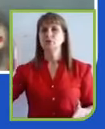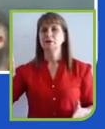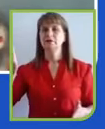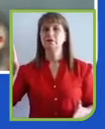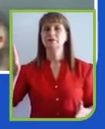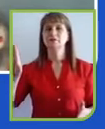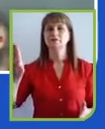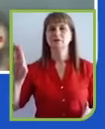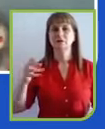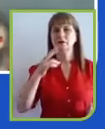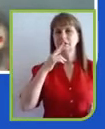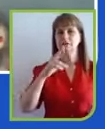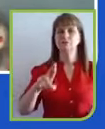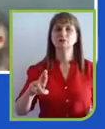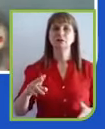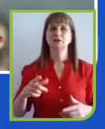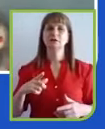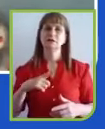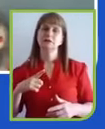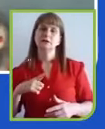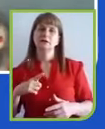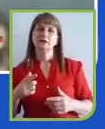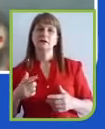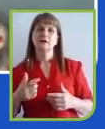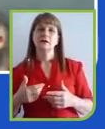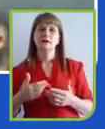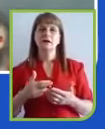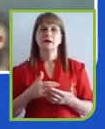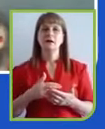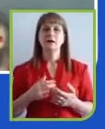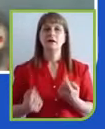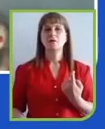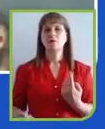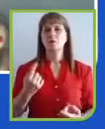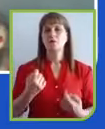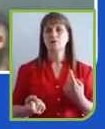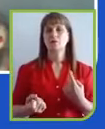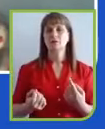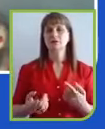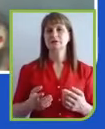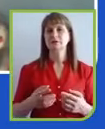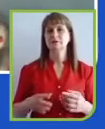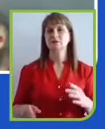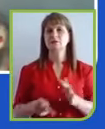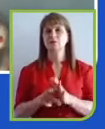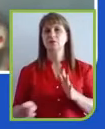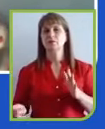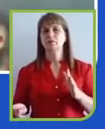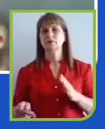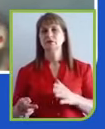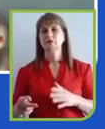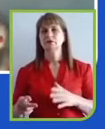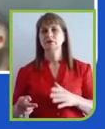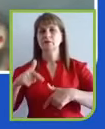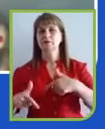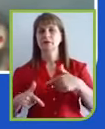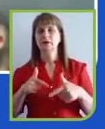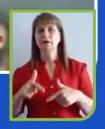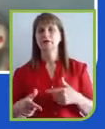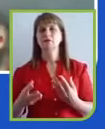impessoais, que têm a ver com respostas mais técnicas. Eu me comprometo. Tem muita gente aqui